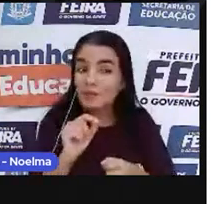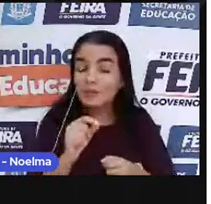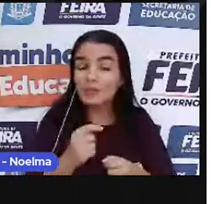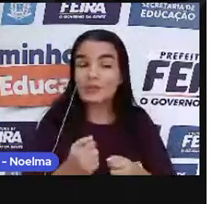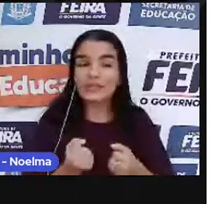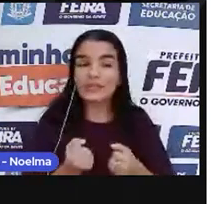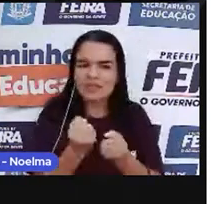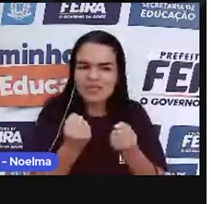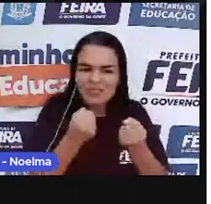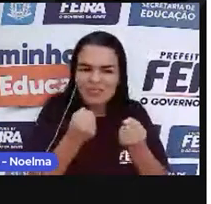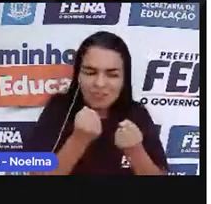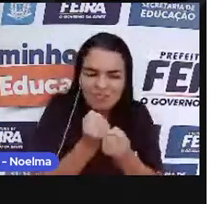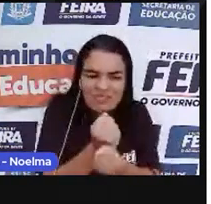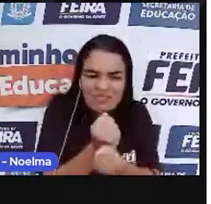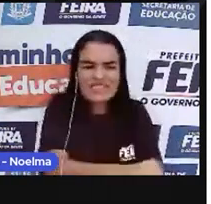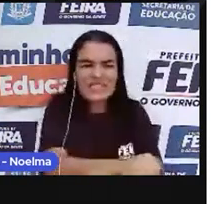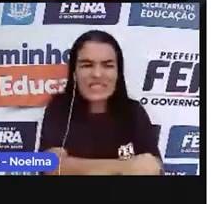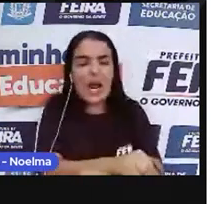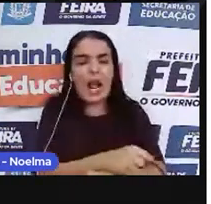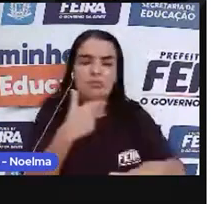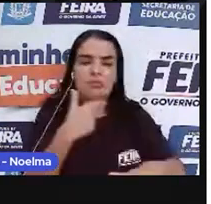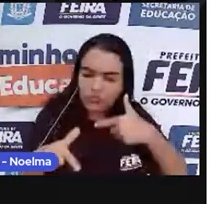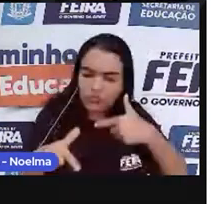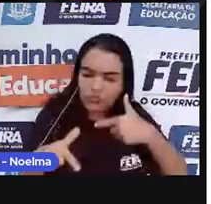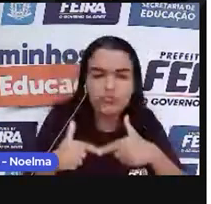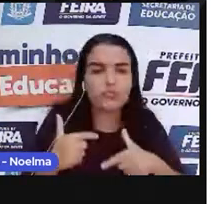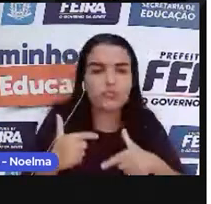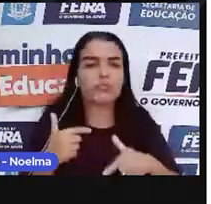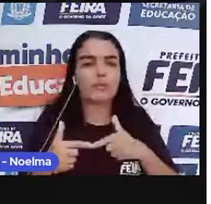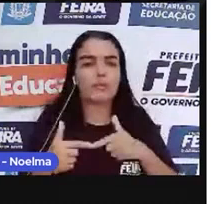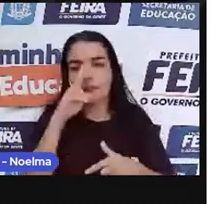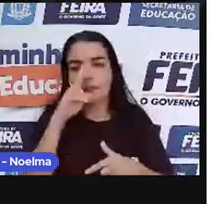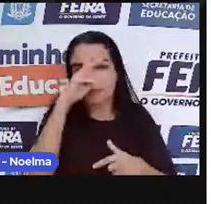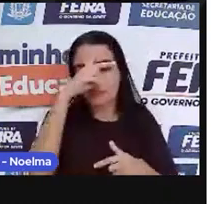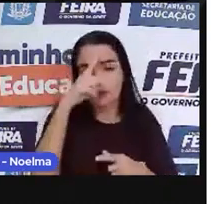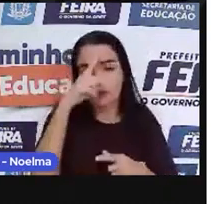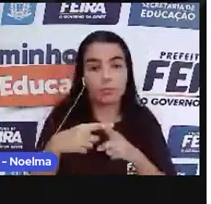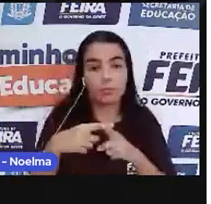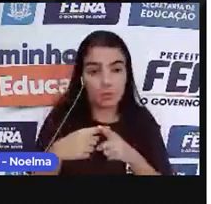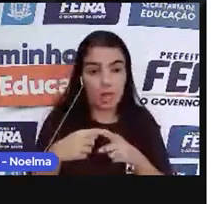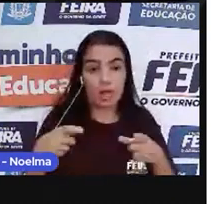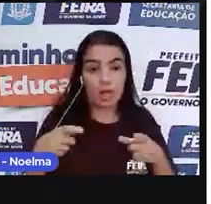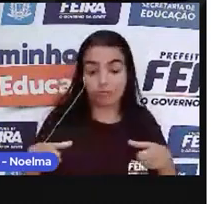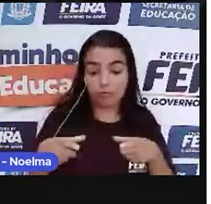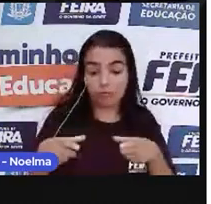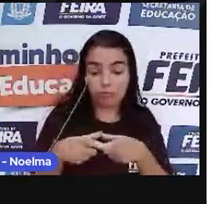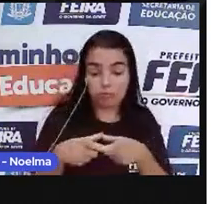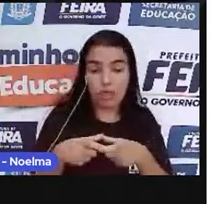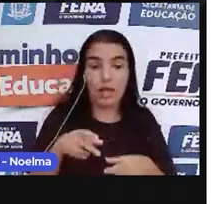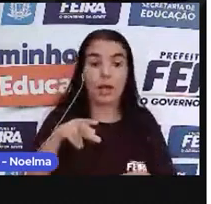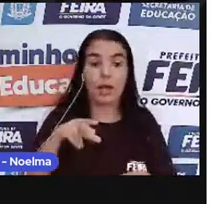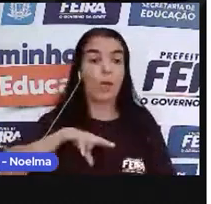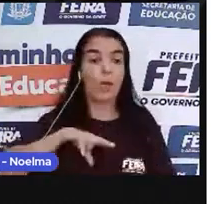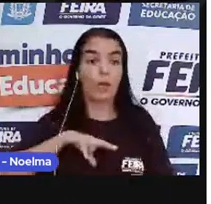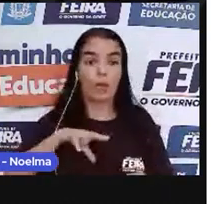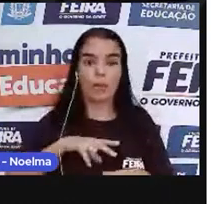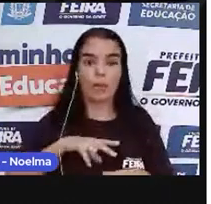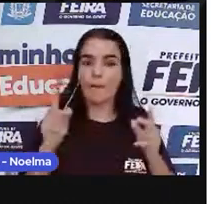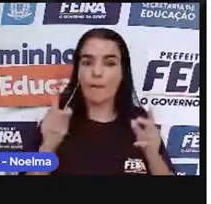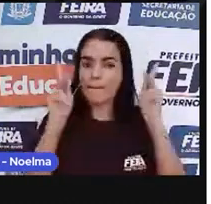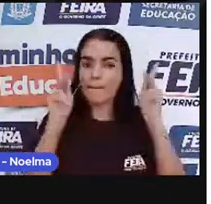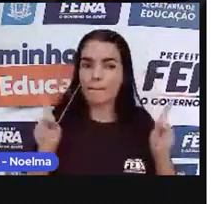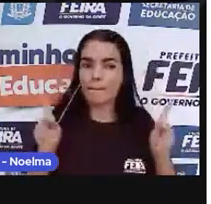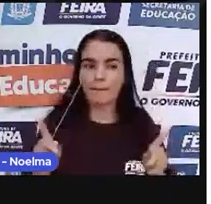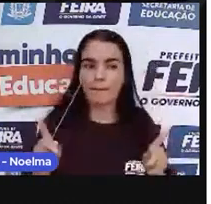comercialização de um determinado produto. Vale ressaltar que a colonização no Brasil não foi pacífica, pois